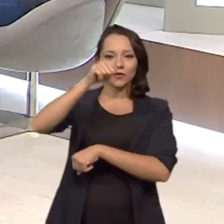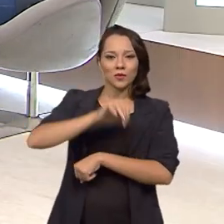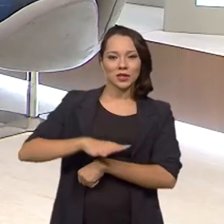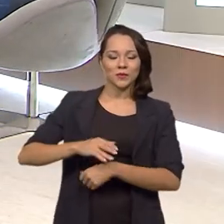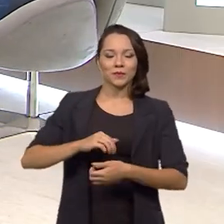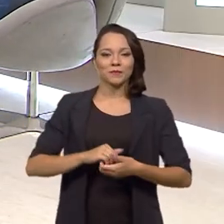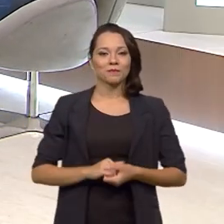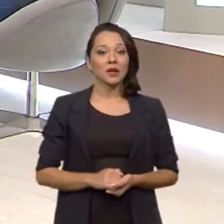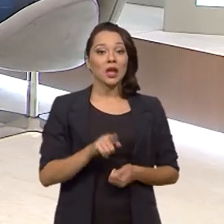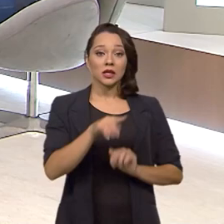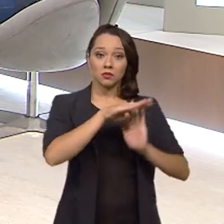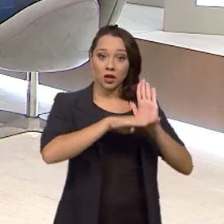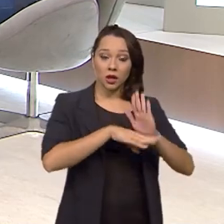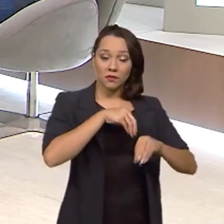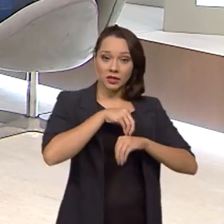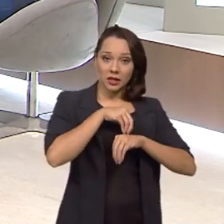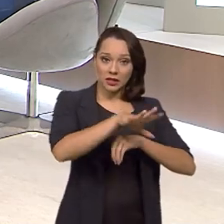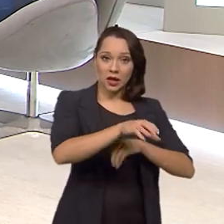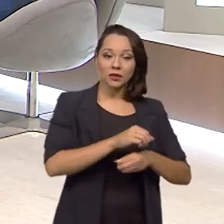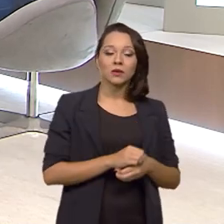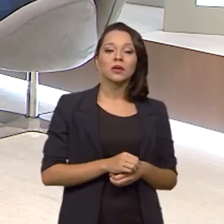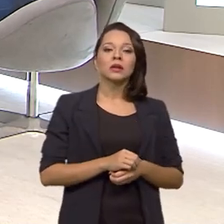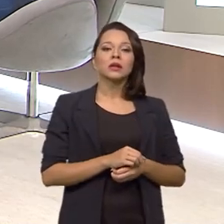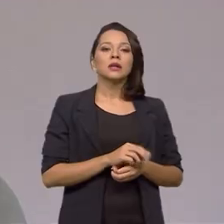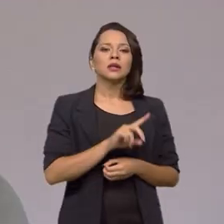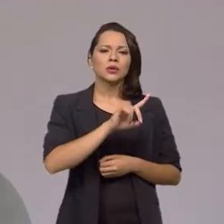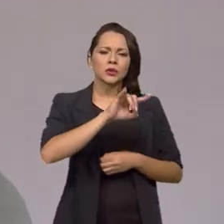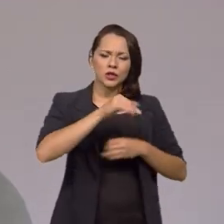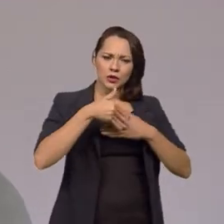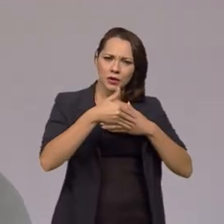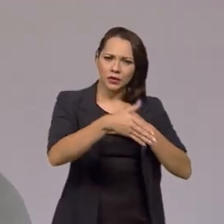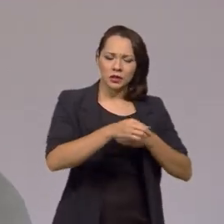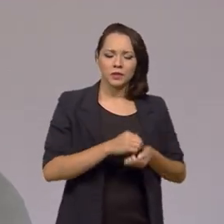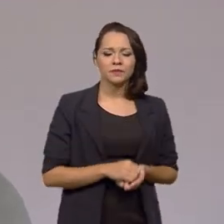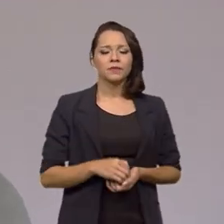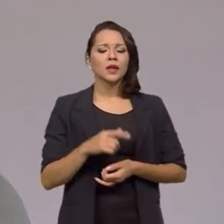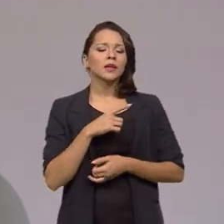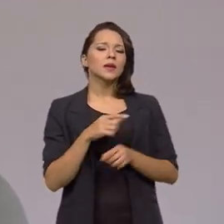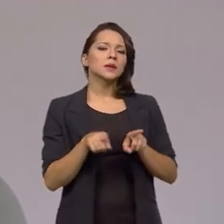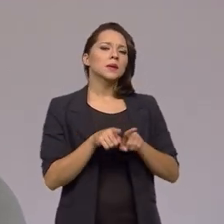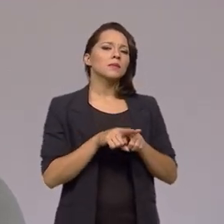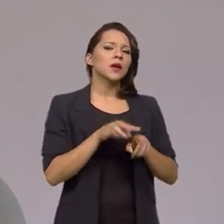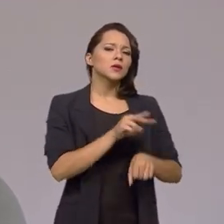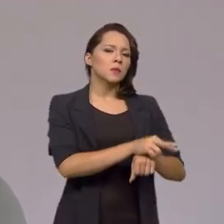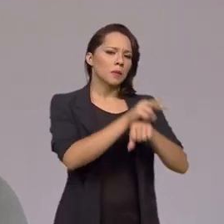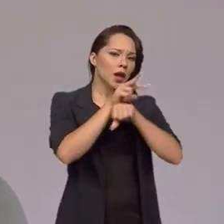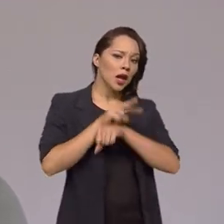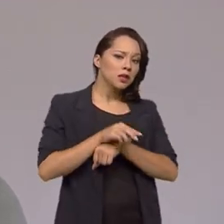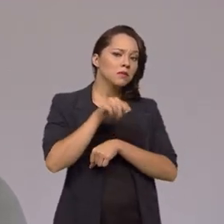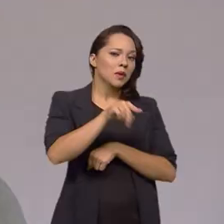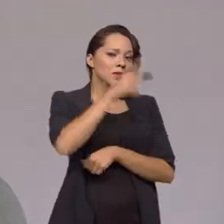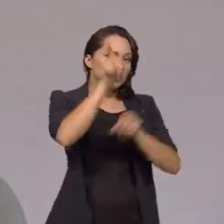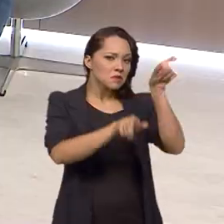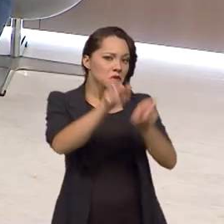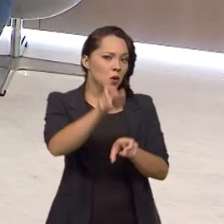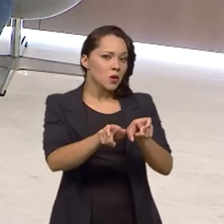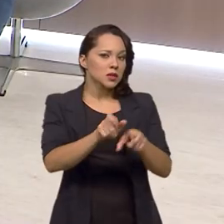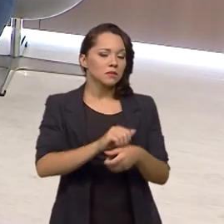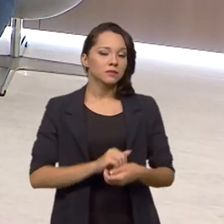Ministro, esse programa vai ser lançado daqui a uns dias e existe a previsão de linhas de financiamento para essas pessoas?